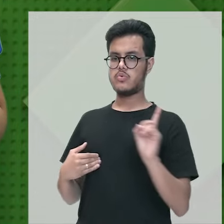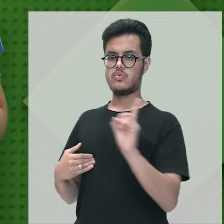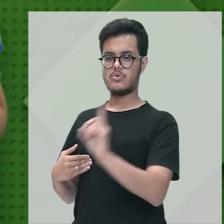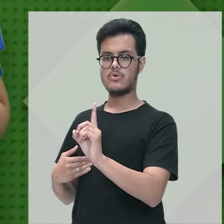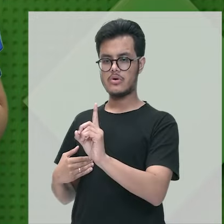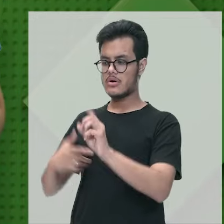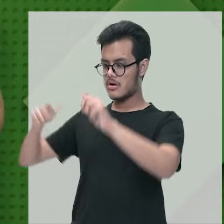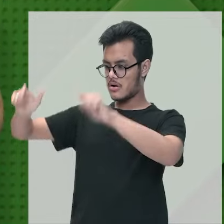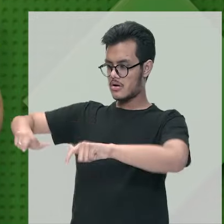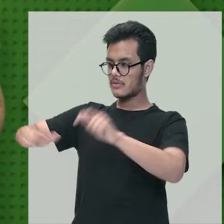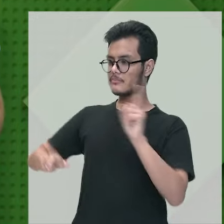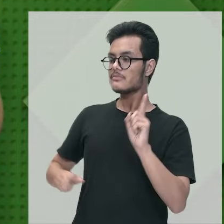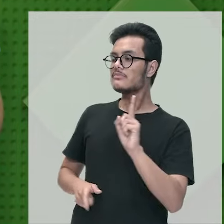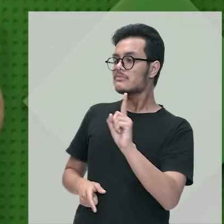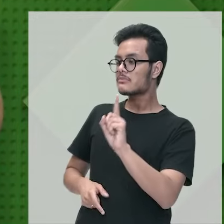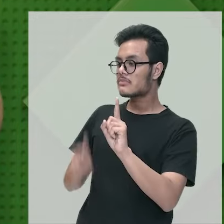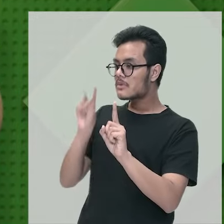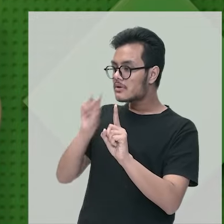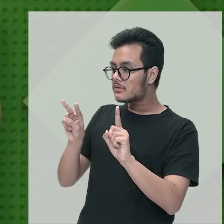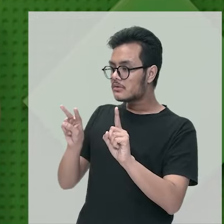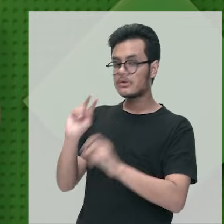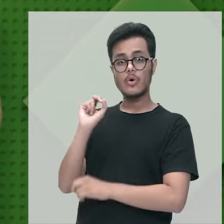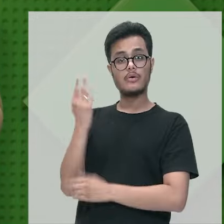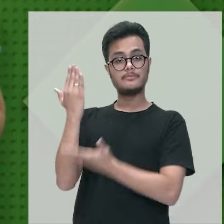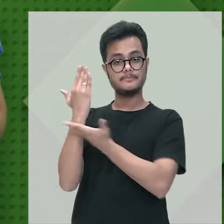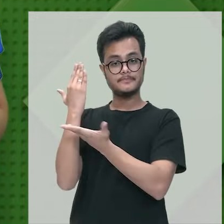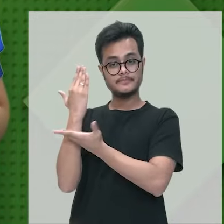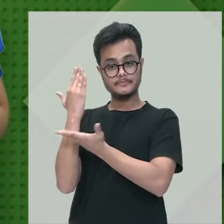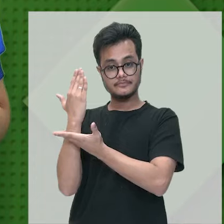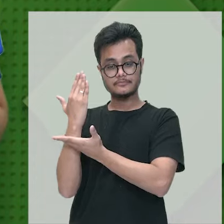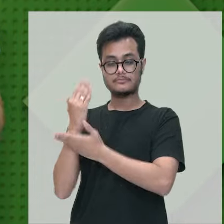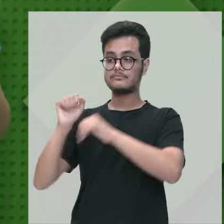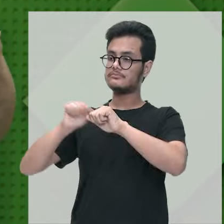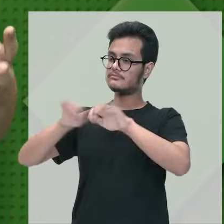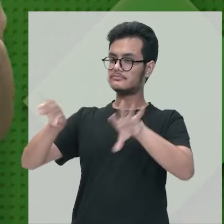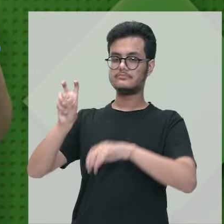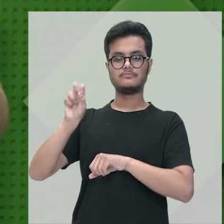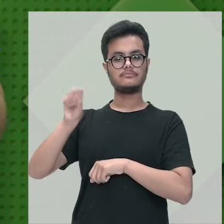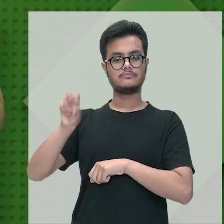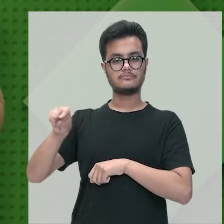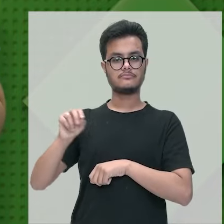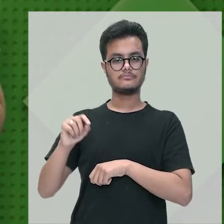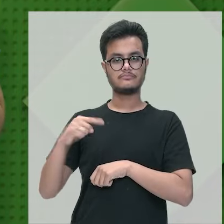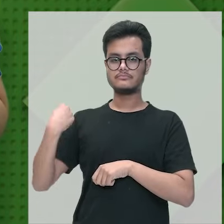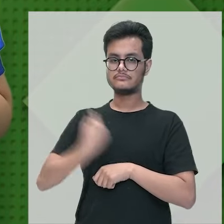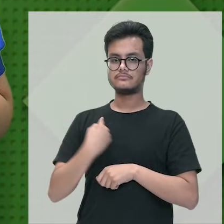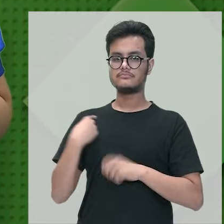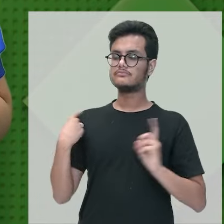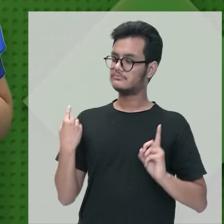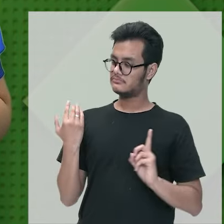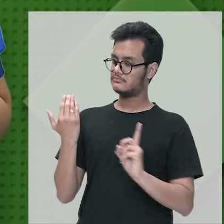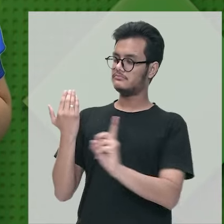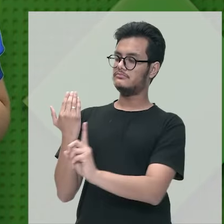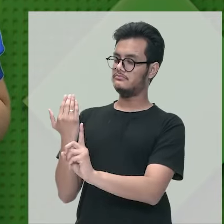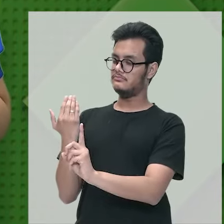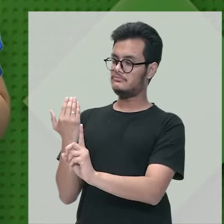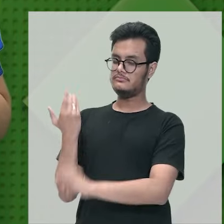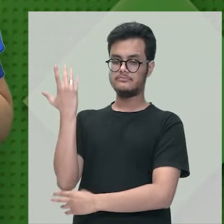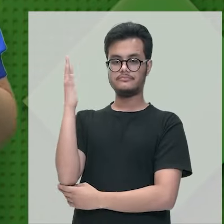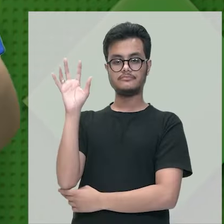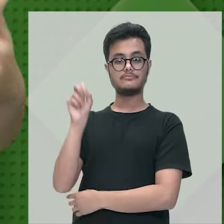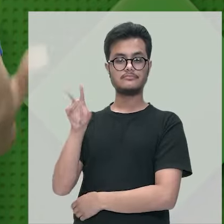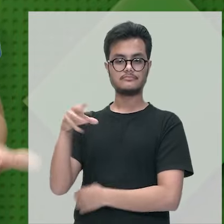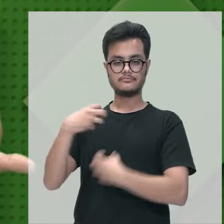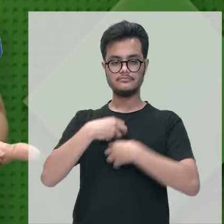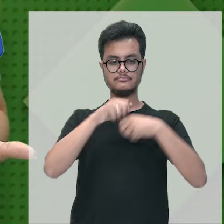áreas, né? Até mesmo o desmatamento acaba fazendo com que os seres humanos se aproximem desses vírus